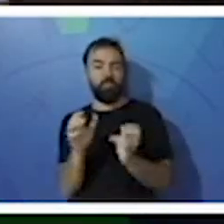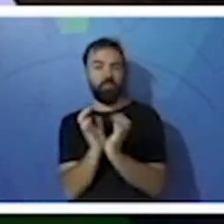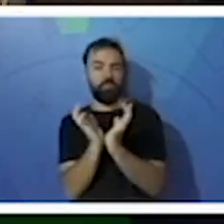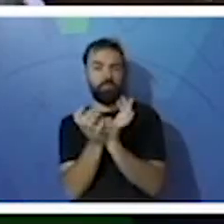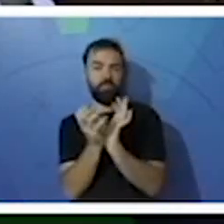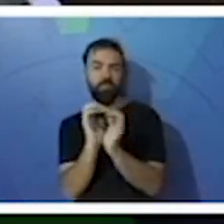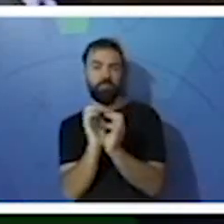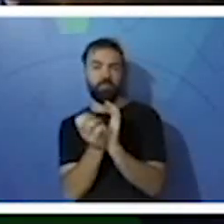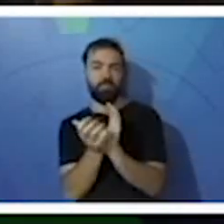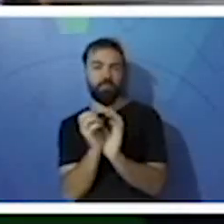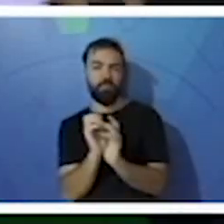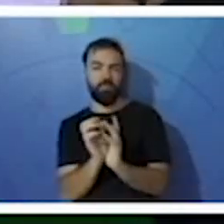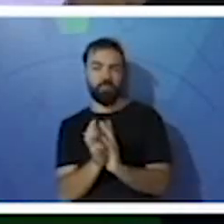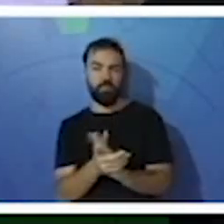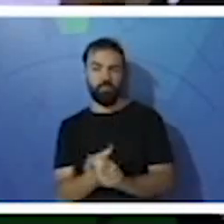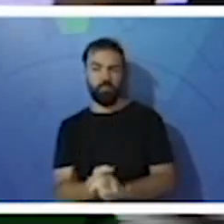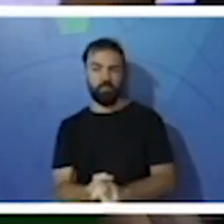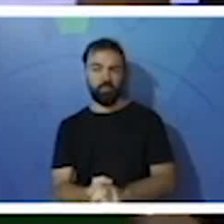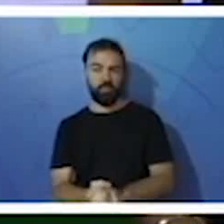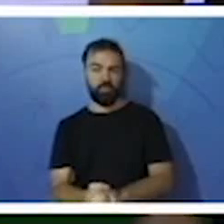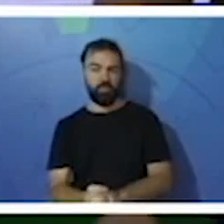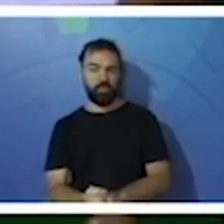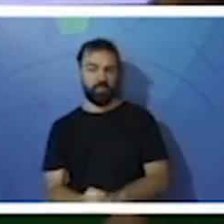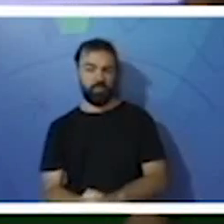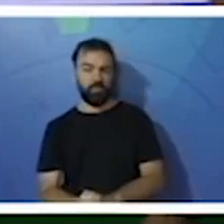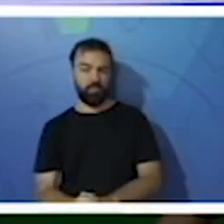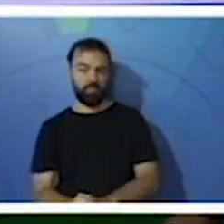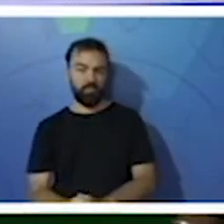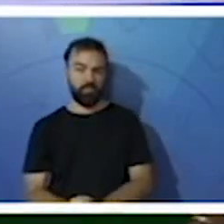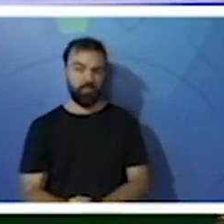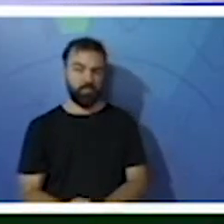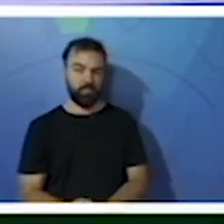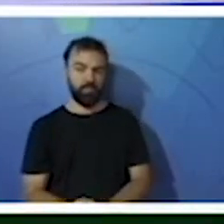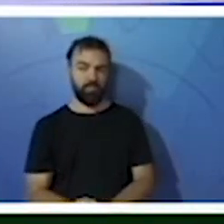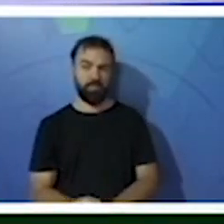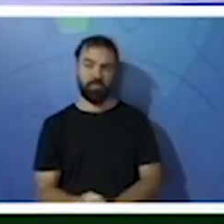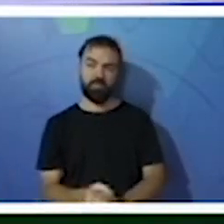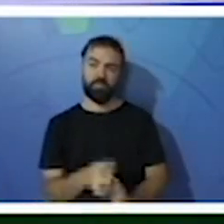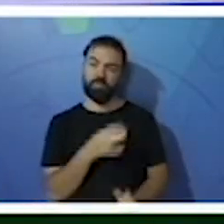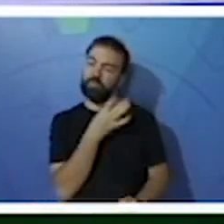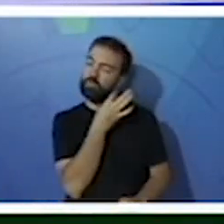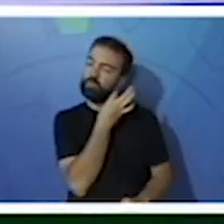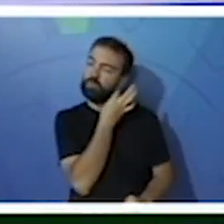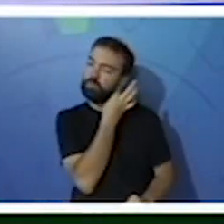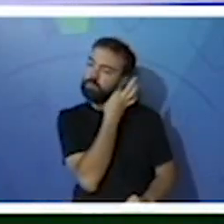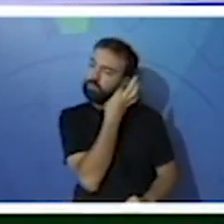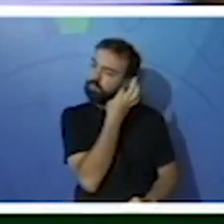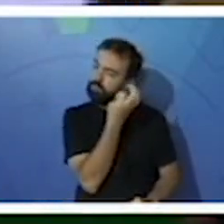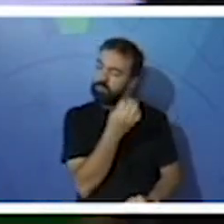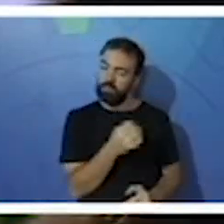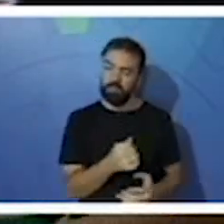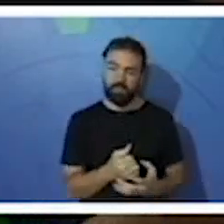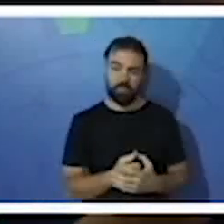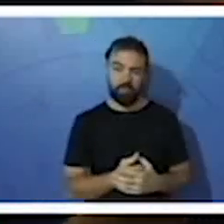B. Você vai ter que voltar lá no painel da página 215 para fazer esse exercício.